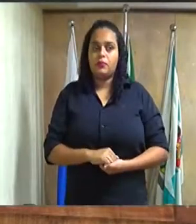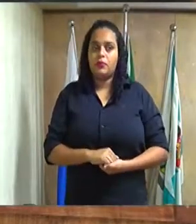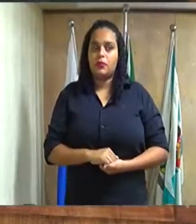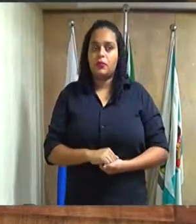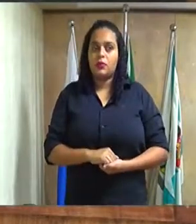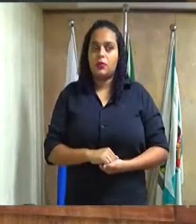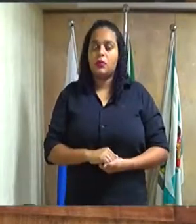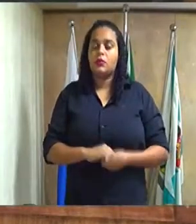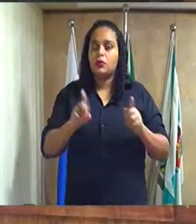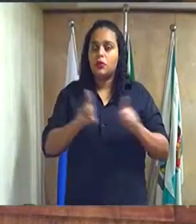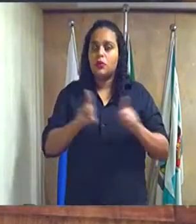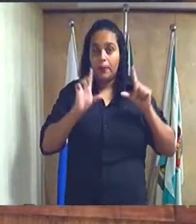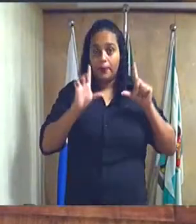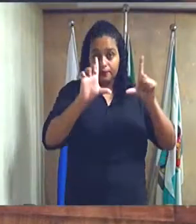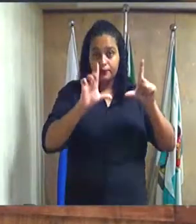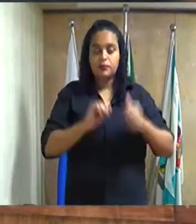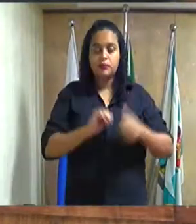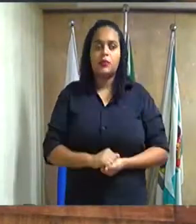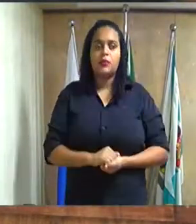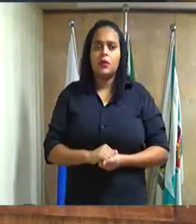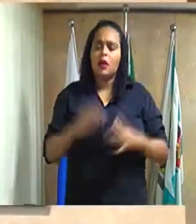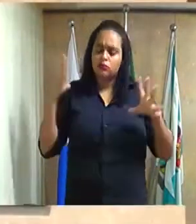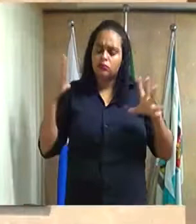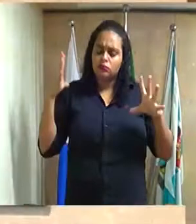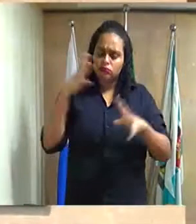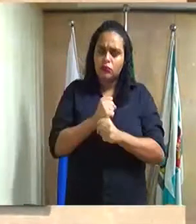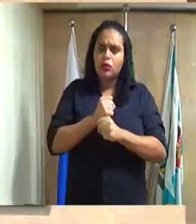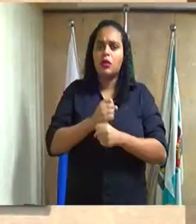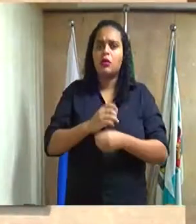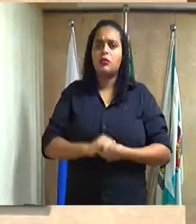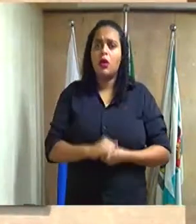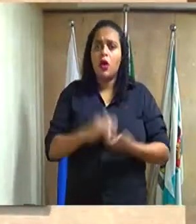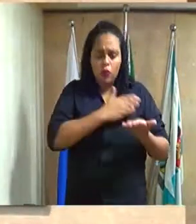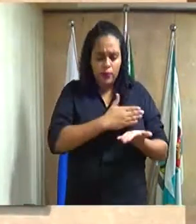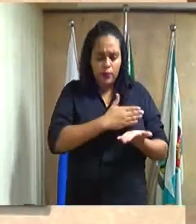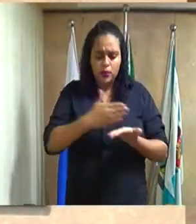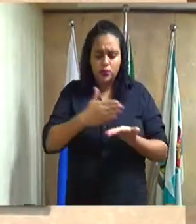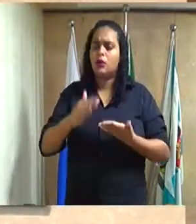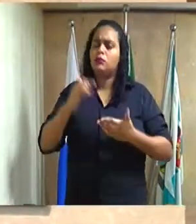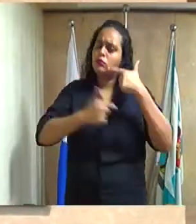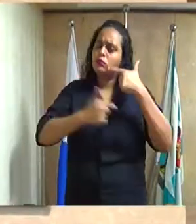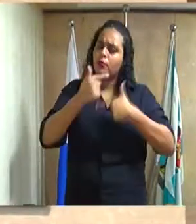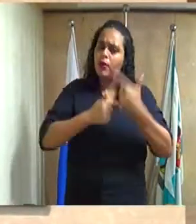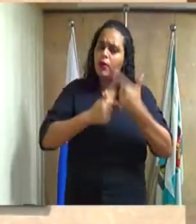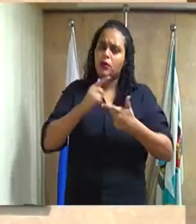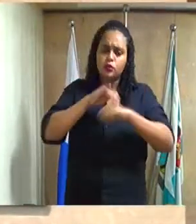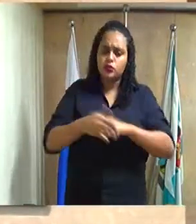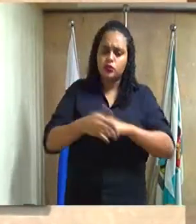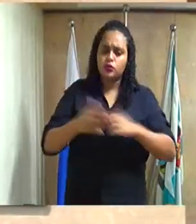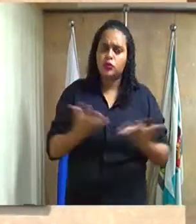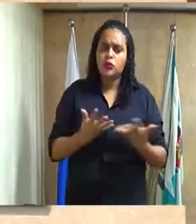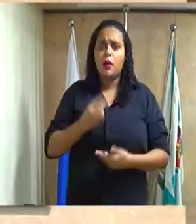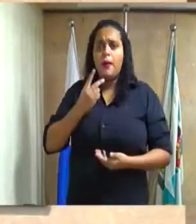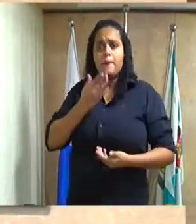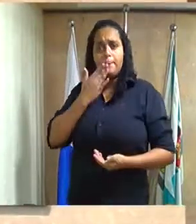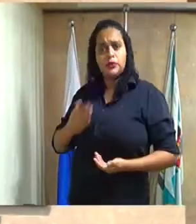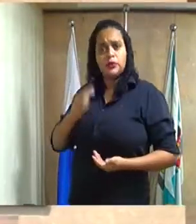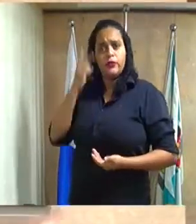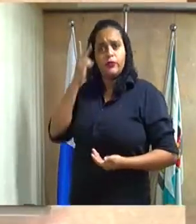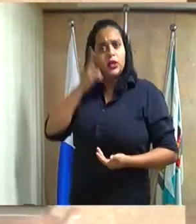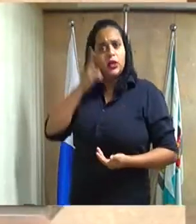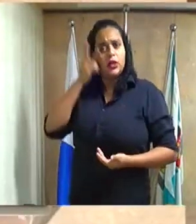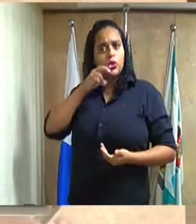painel eletrônico. Habendo número legal, dou por aberto os trabalhos da noite de hoje. Peço ao vereador Nivan Almeida